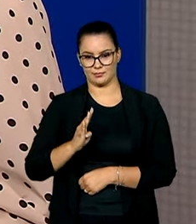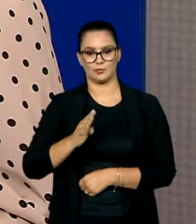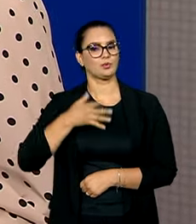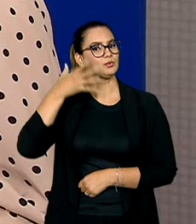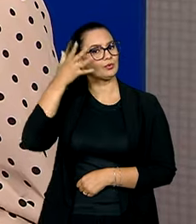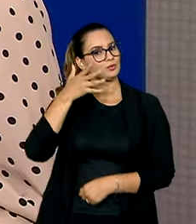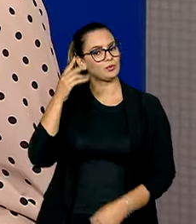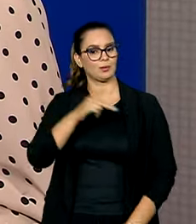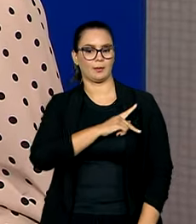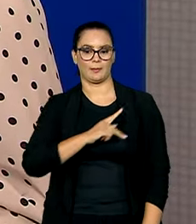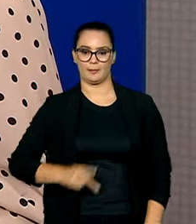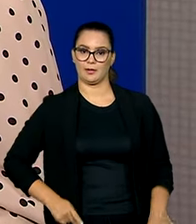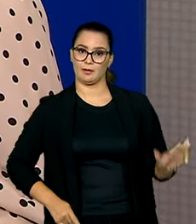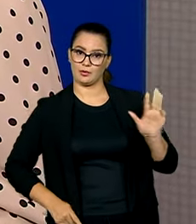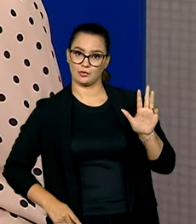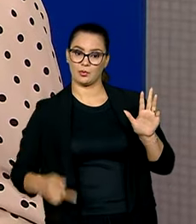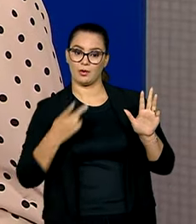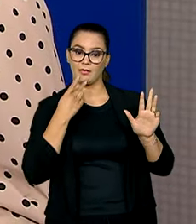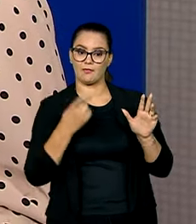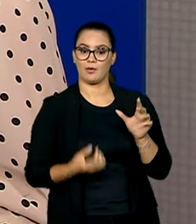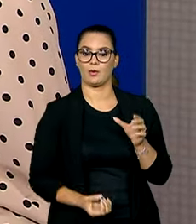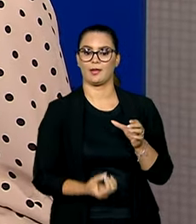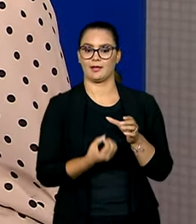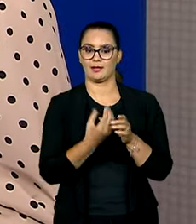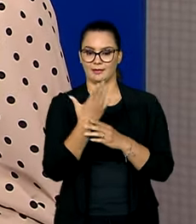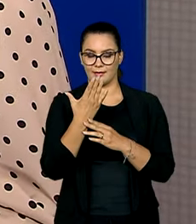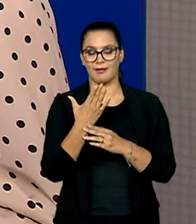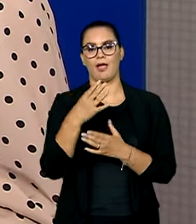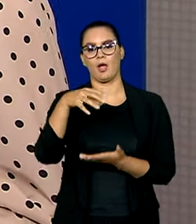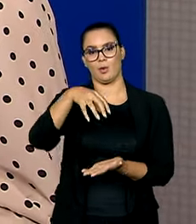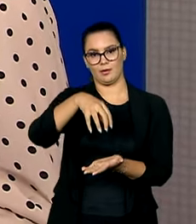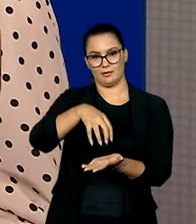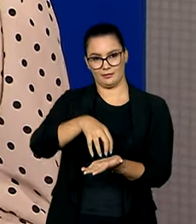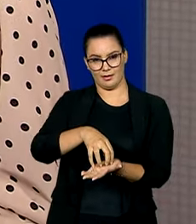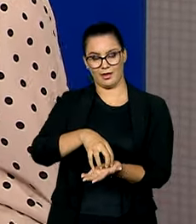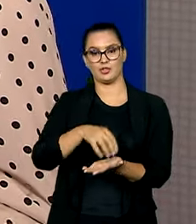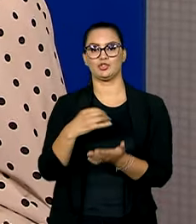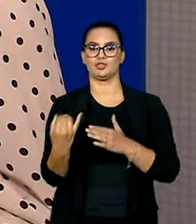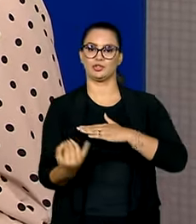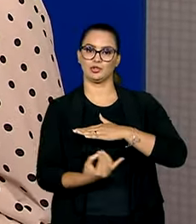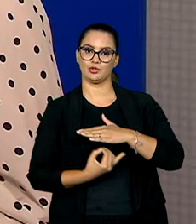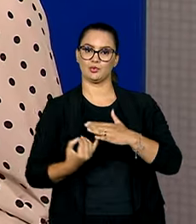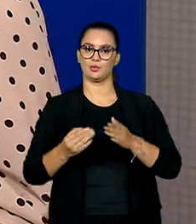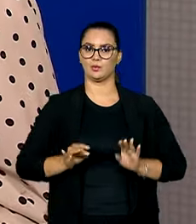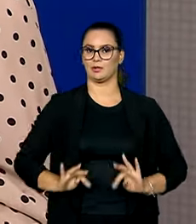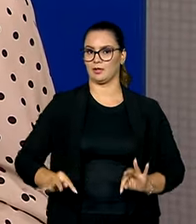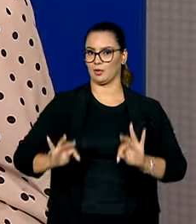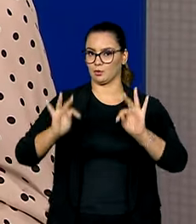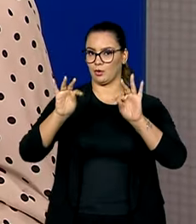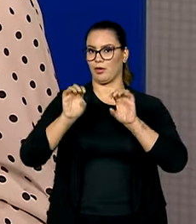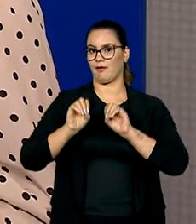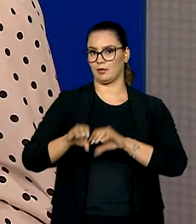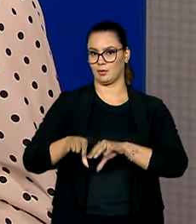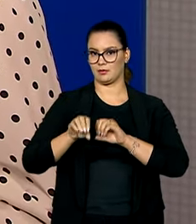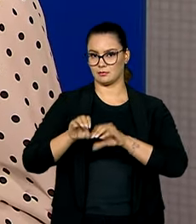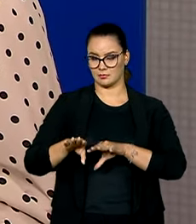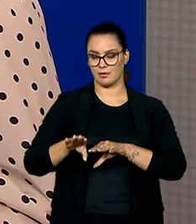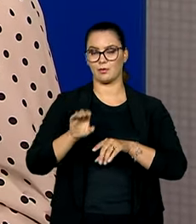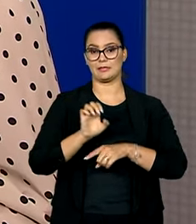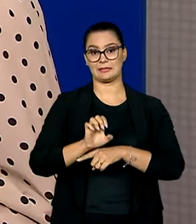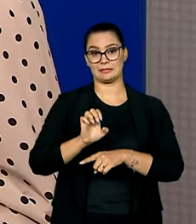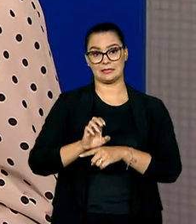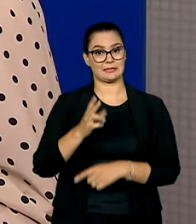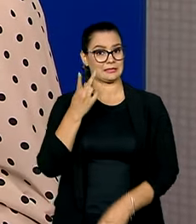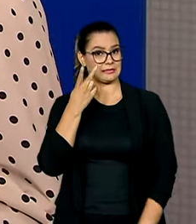o presidente Lula mencionou também a criação de uma unidade do Instituto Tecnológico da Educação no estado